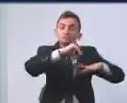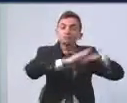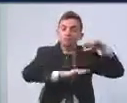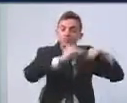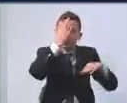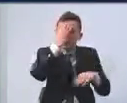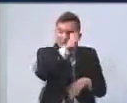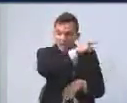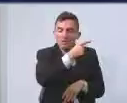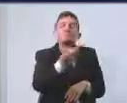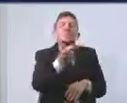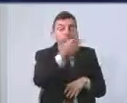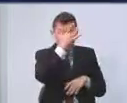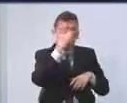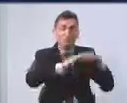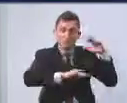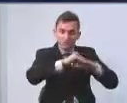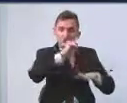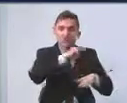subdividido.